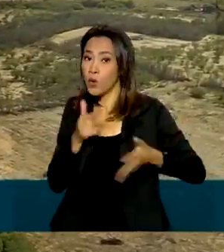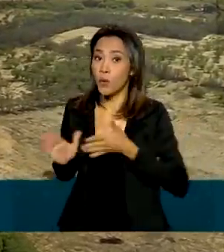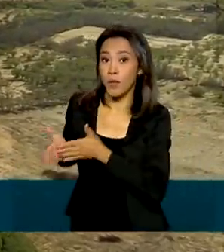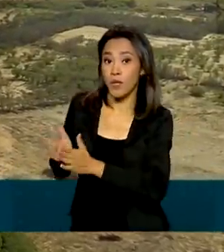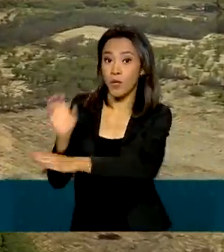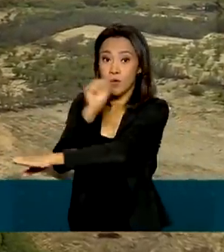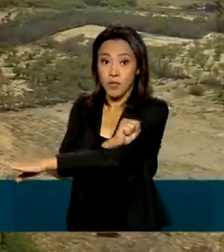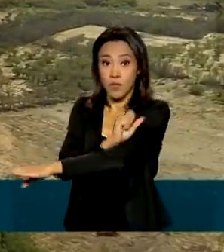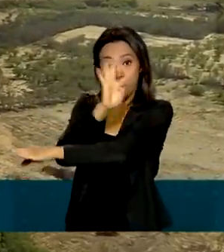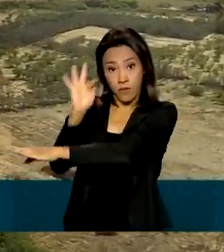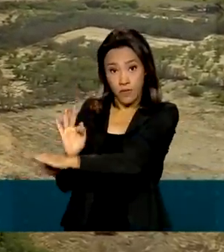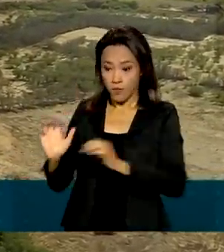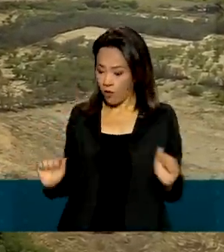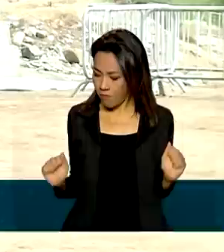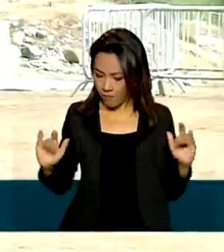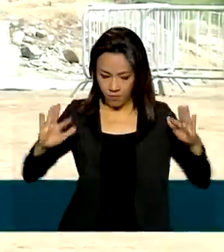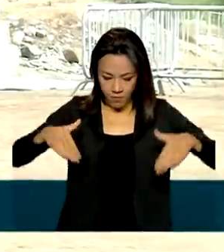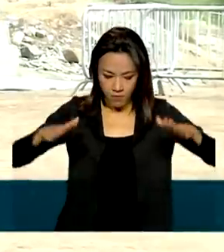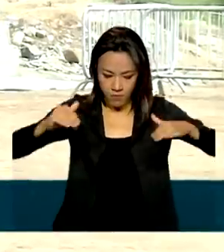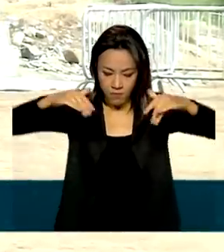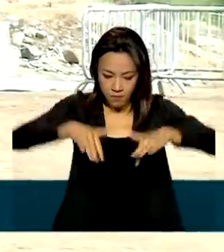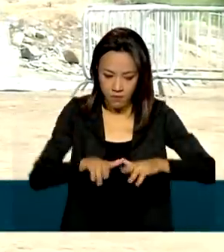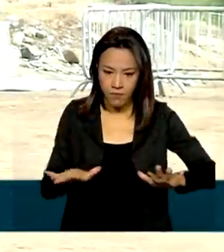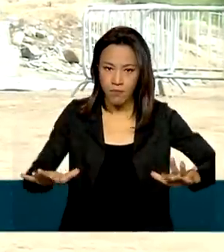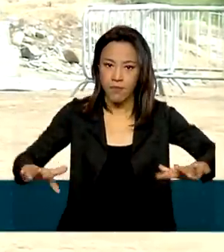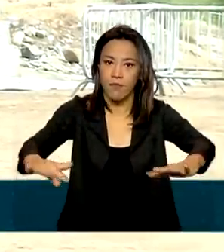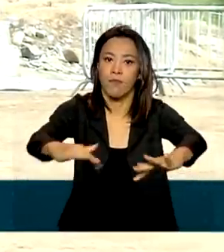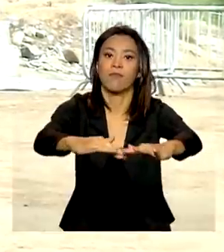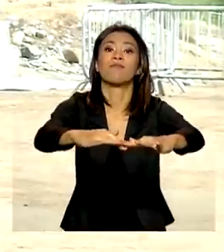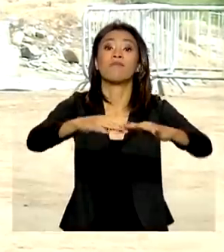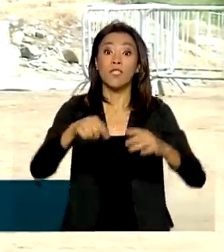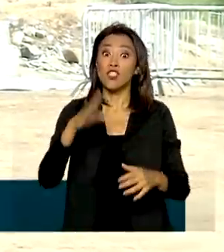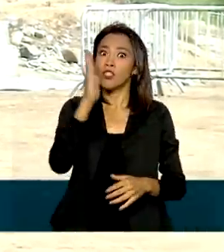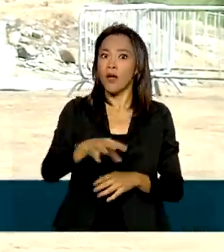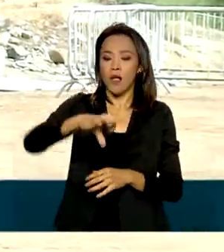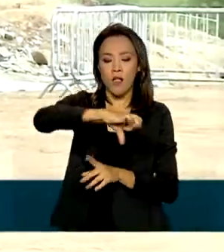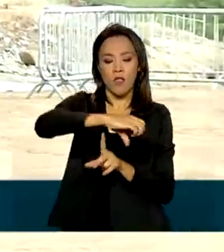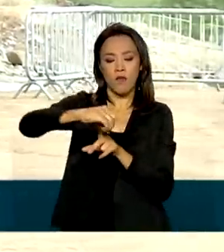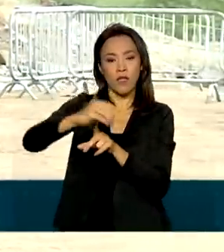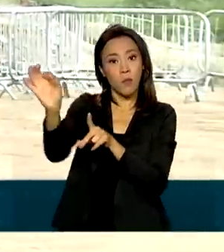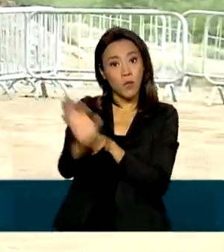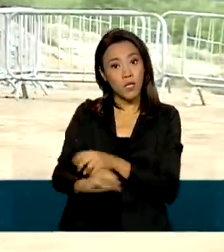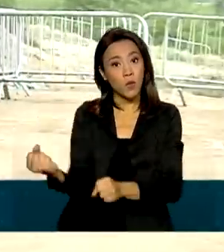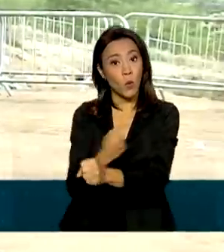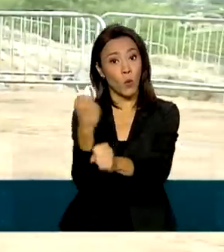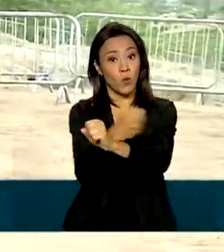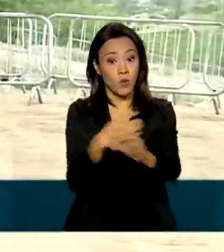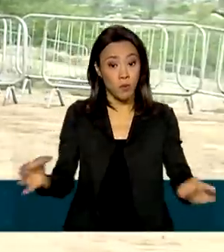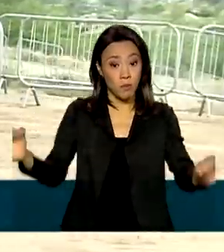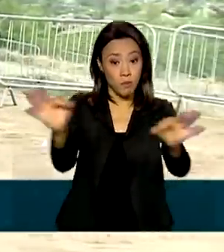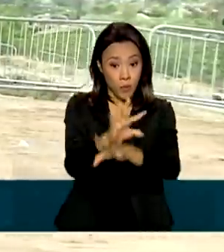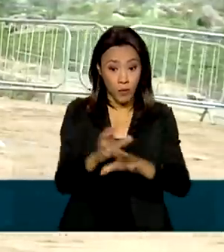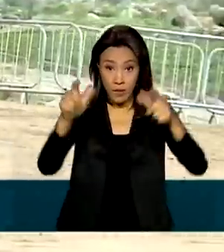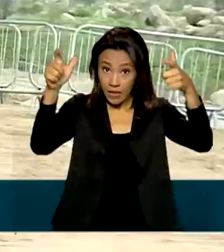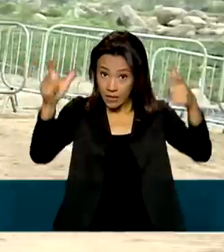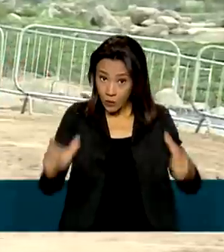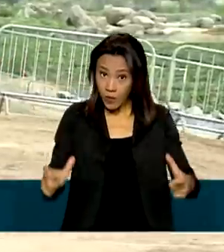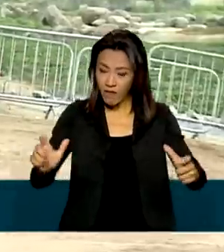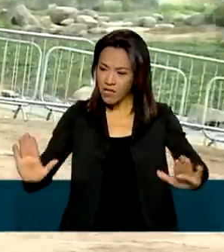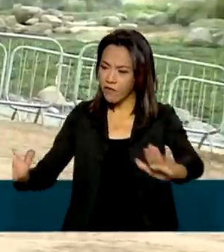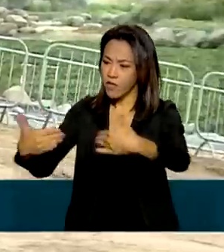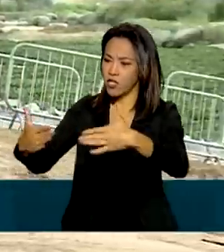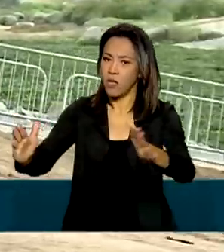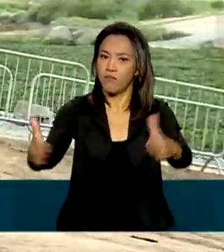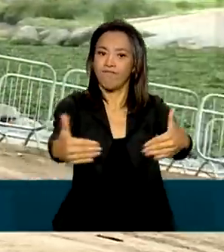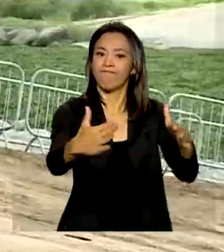integração do Rio São Francisco. A obra está 90% concluída. Quando estiver pronta, esse trecho ficará fechado